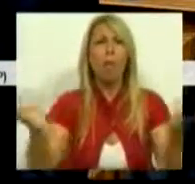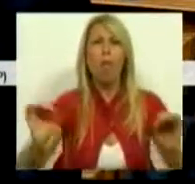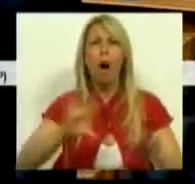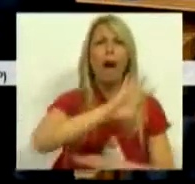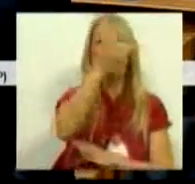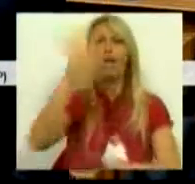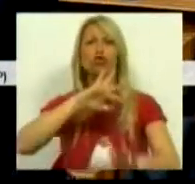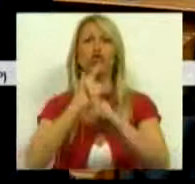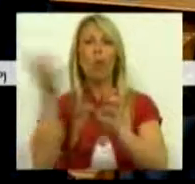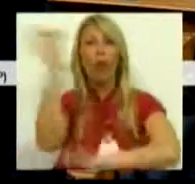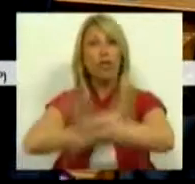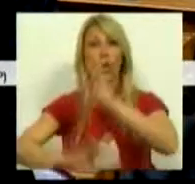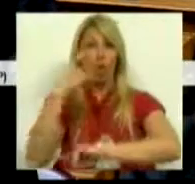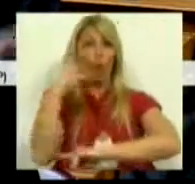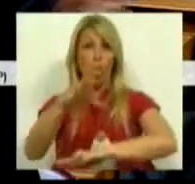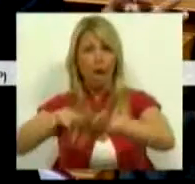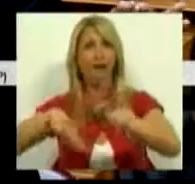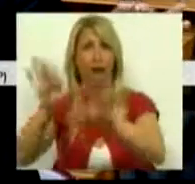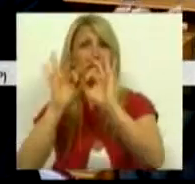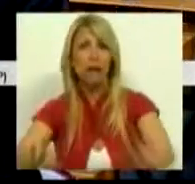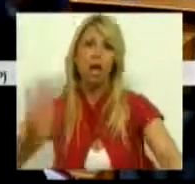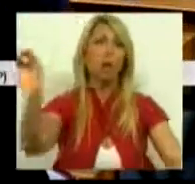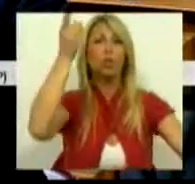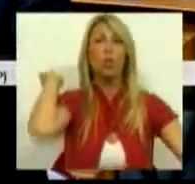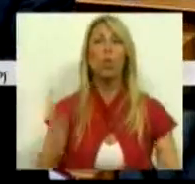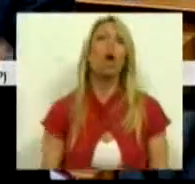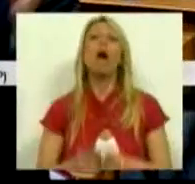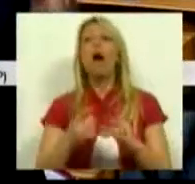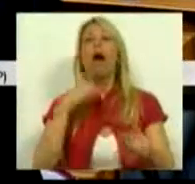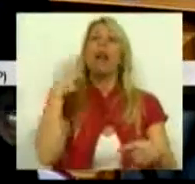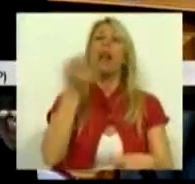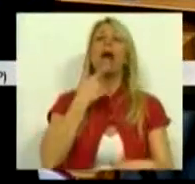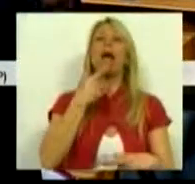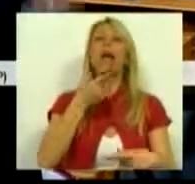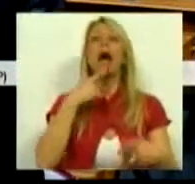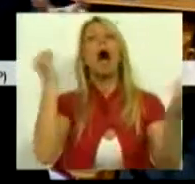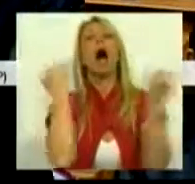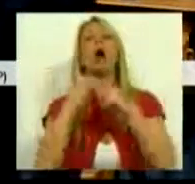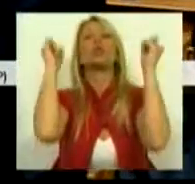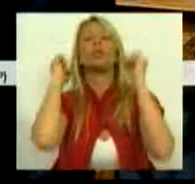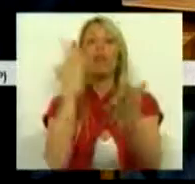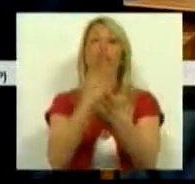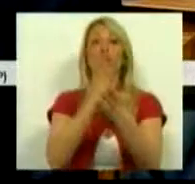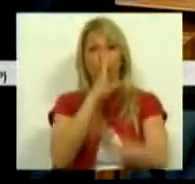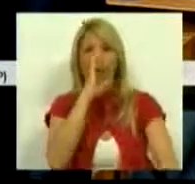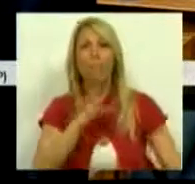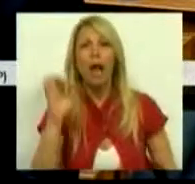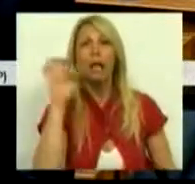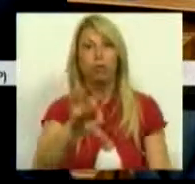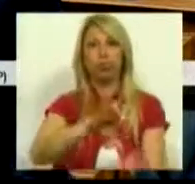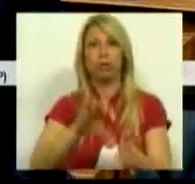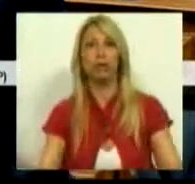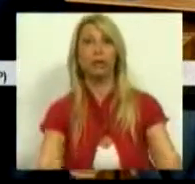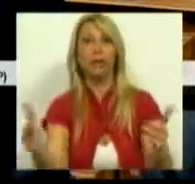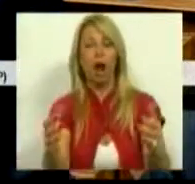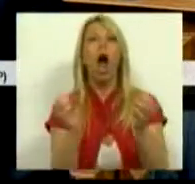reconhece e faz. É para a-se a autonomia das escolas, praticas o centralismo, aumentas mais uma direção geral.